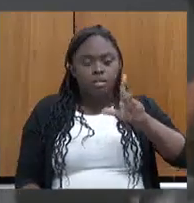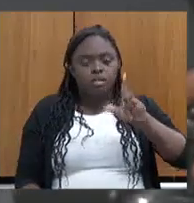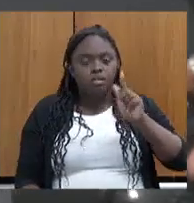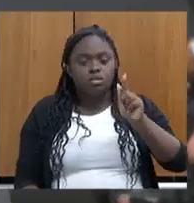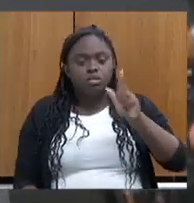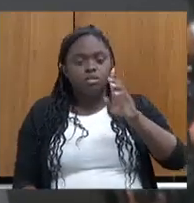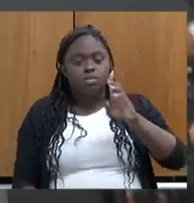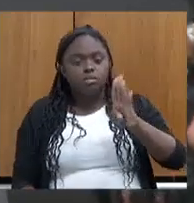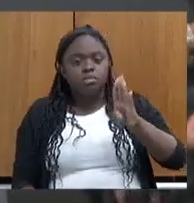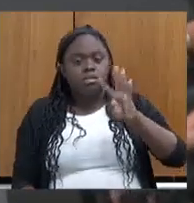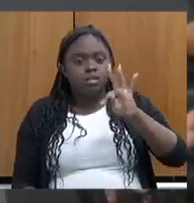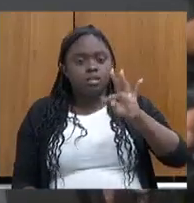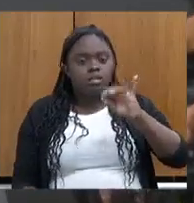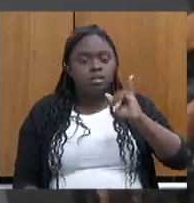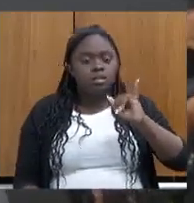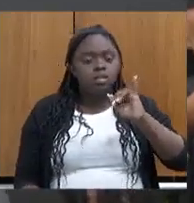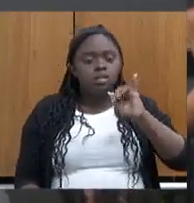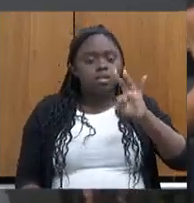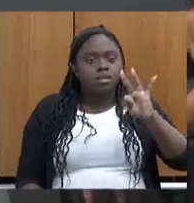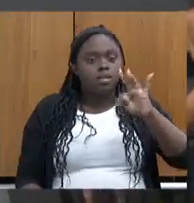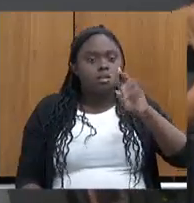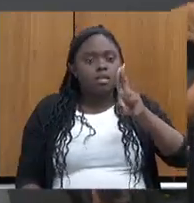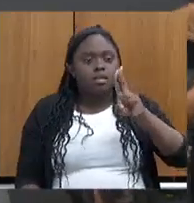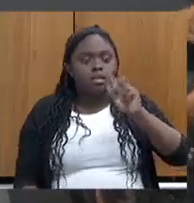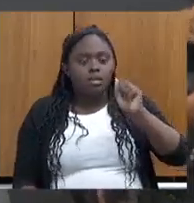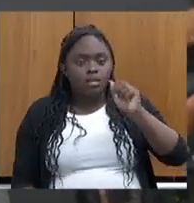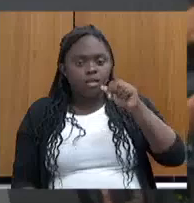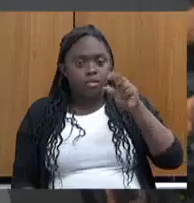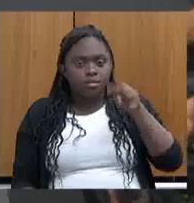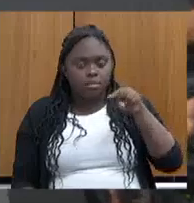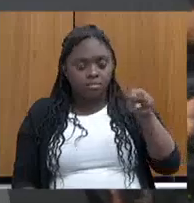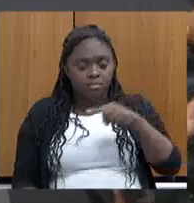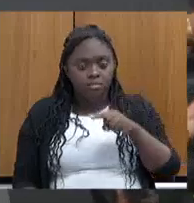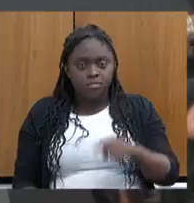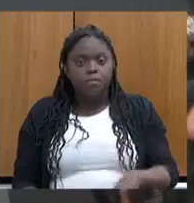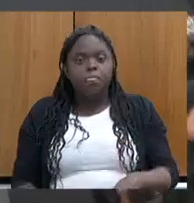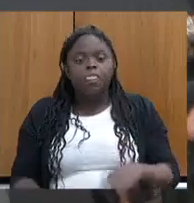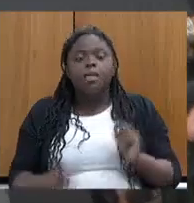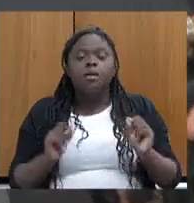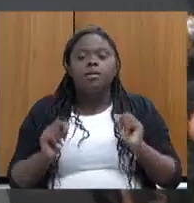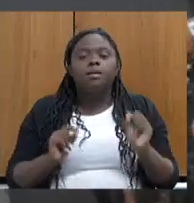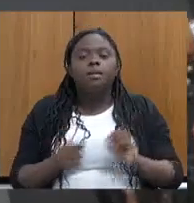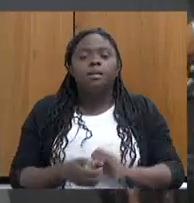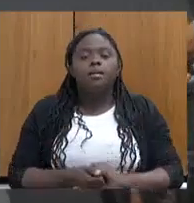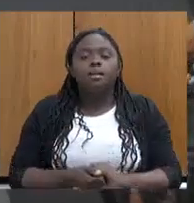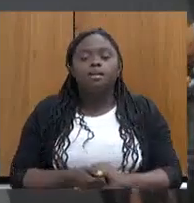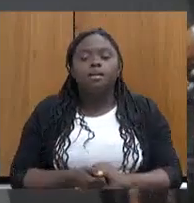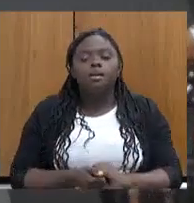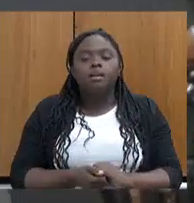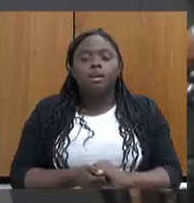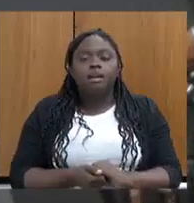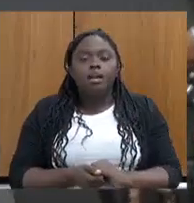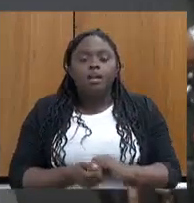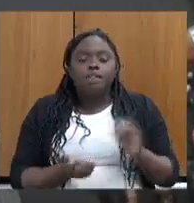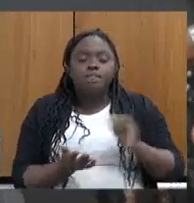trans, e precisa responder por algo que a senhora já trouxe na sua fala, que é o analfabetismo.